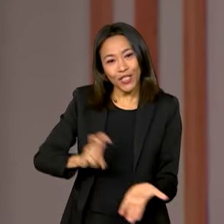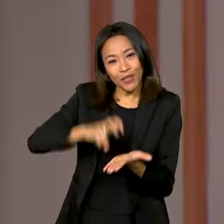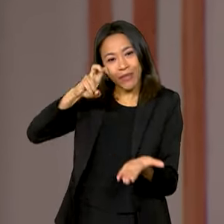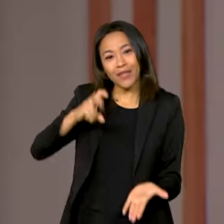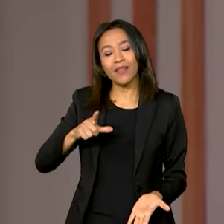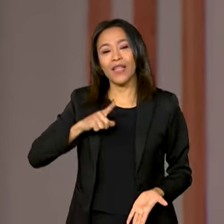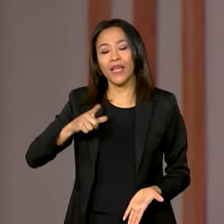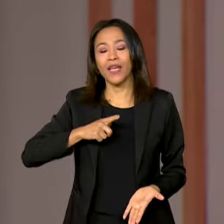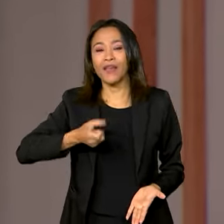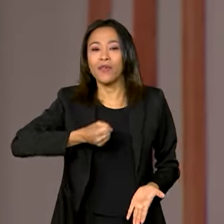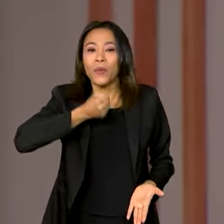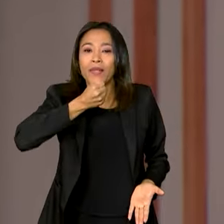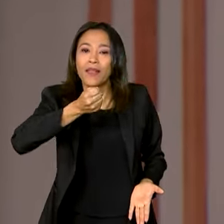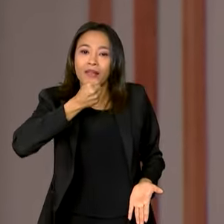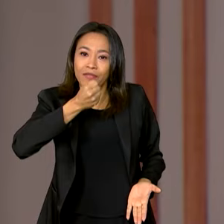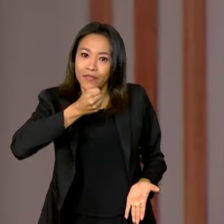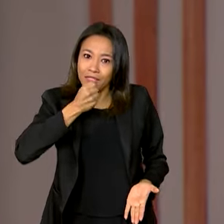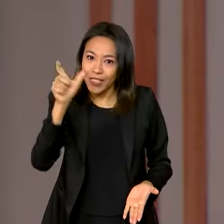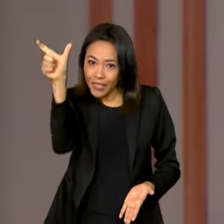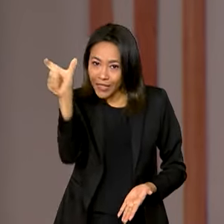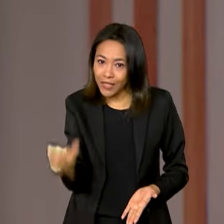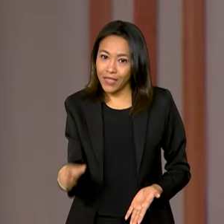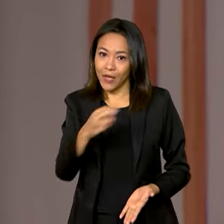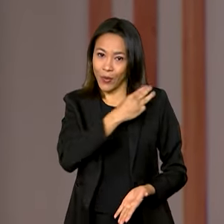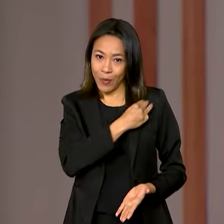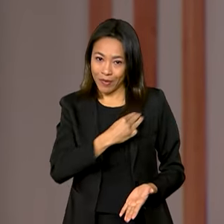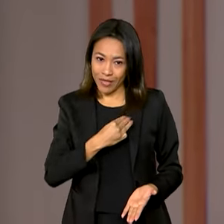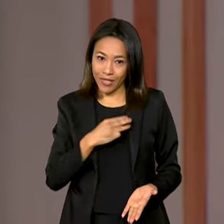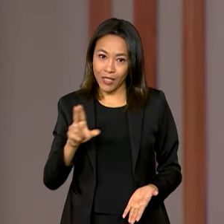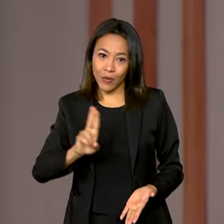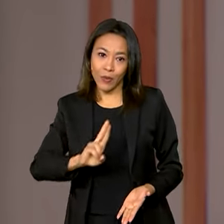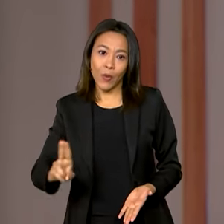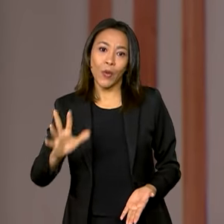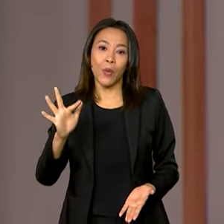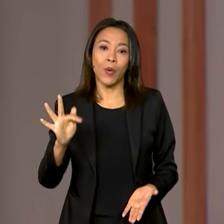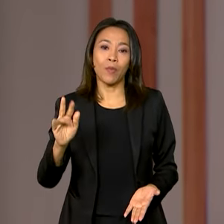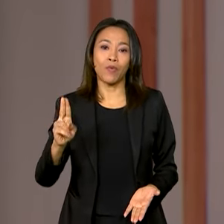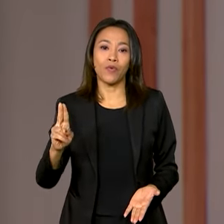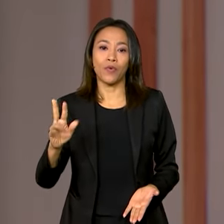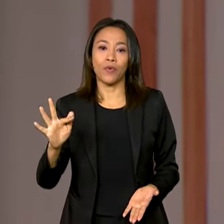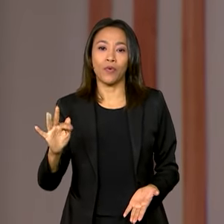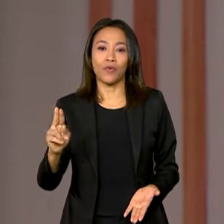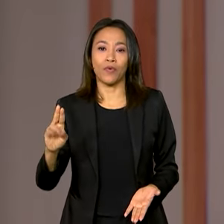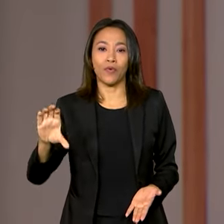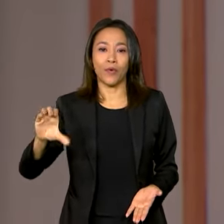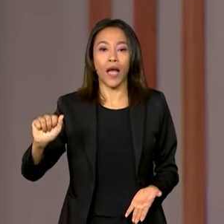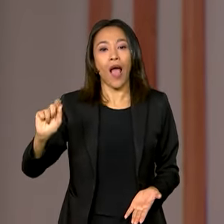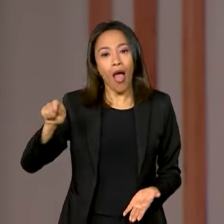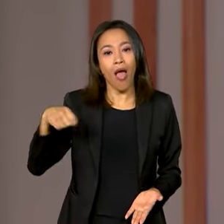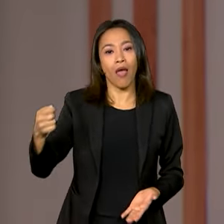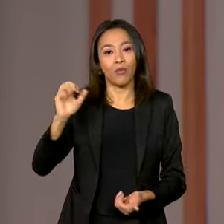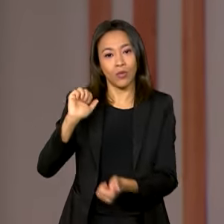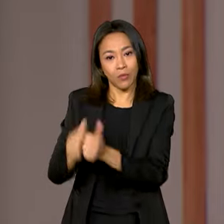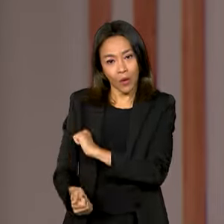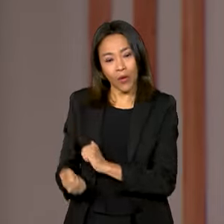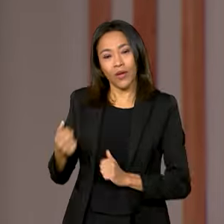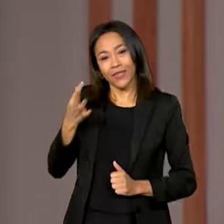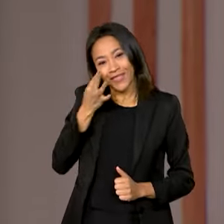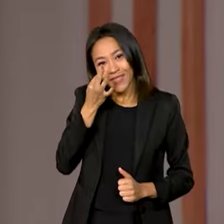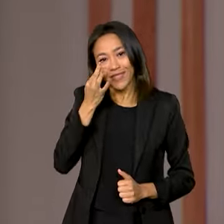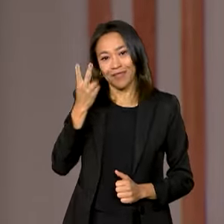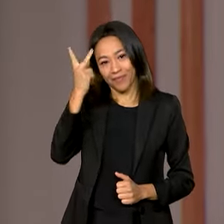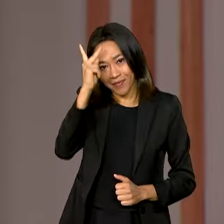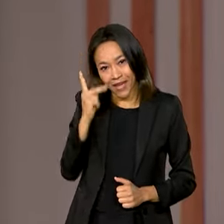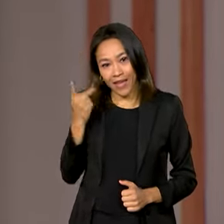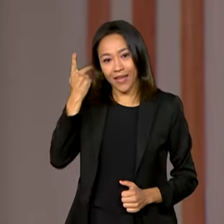Gov, teve o programa Bom Dia, Ministro, com o André Fufuca, do esporte. Karine Melo já está aqui comigo no estúdio para trazer